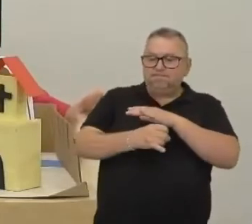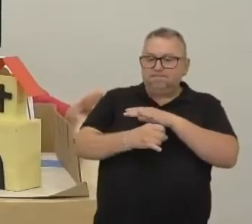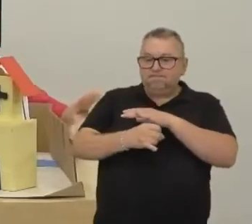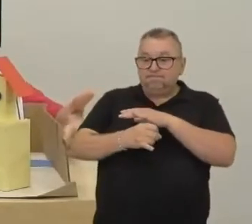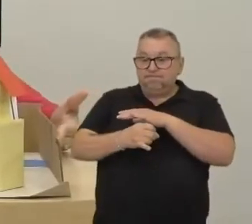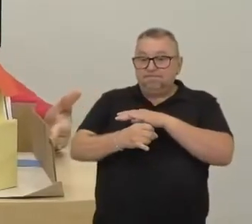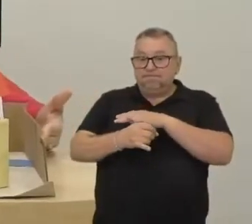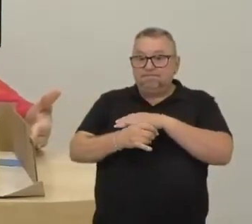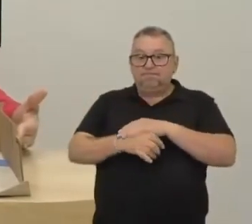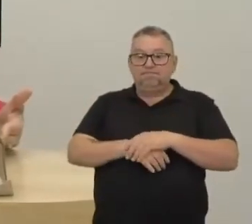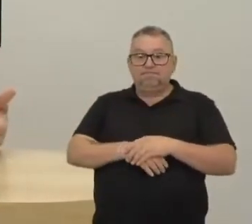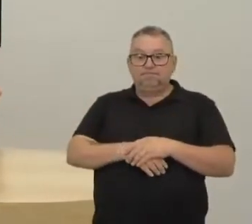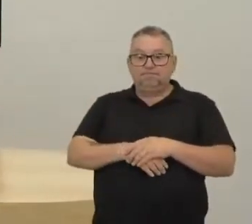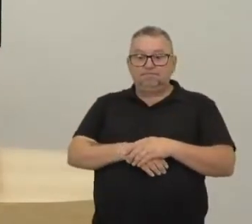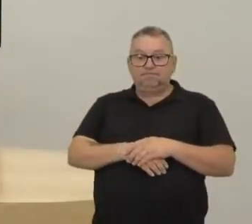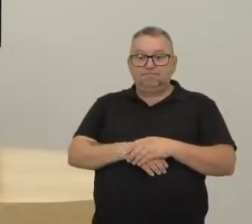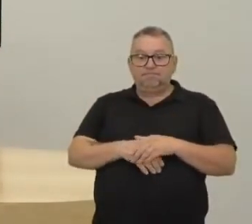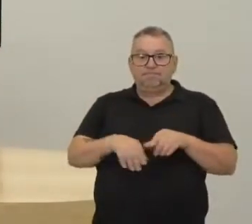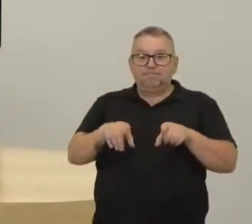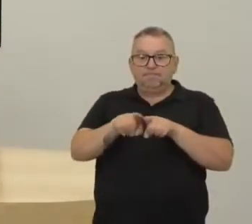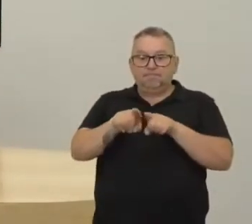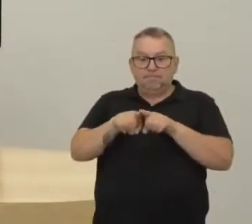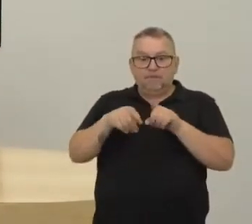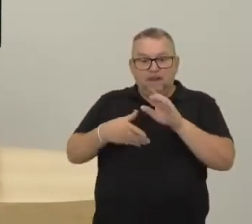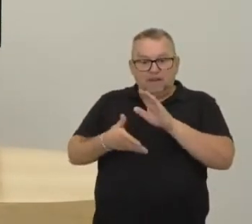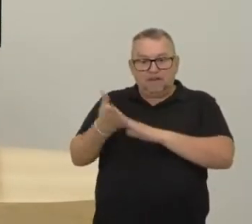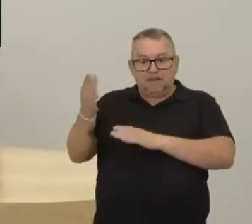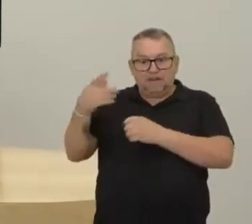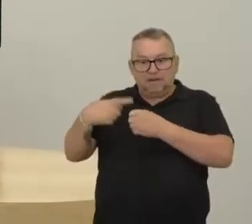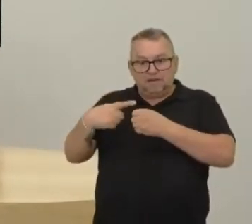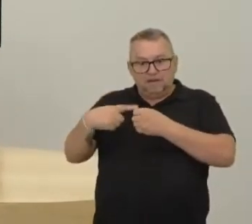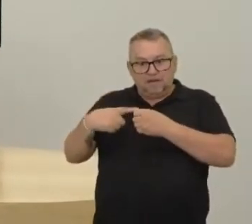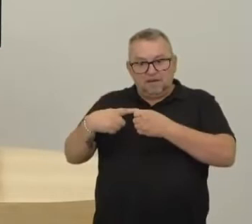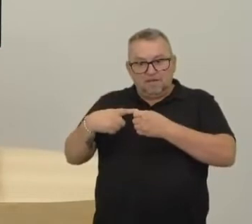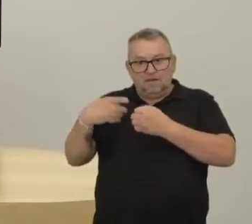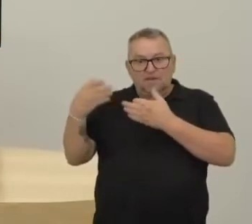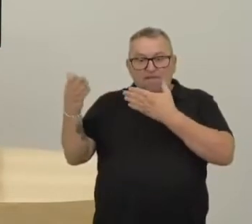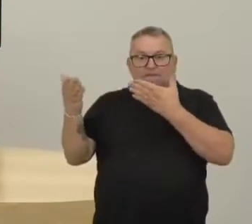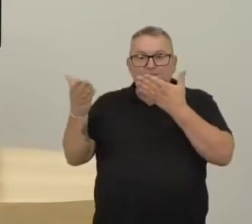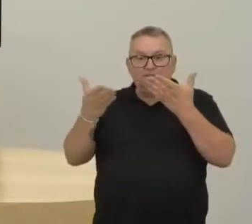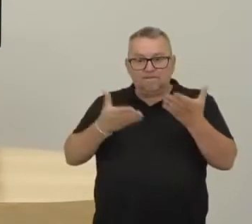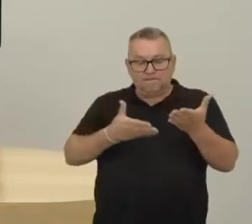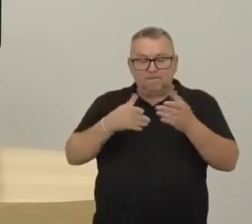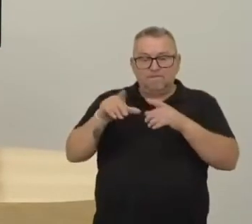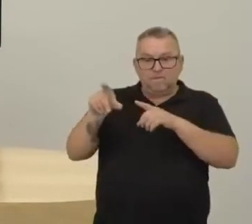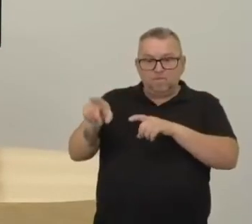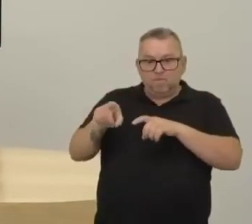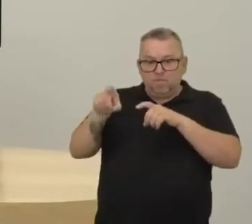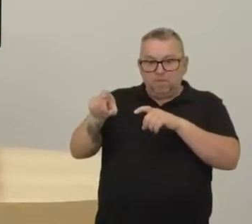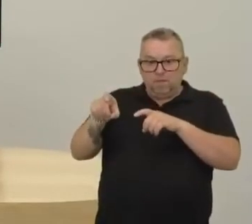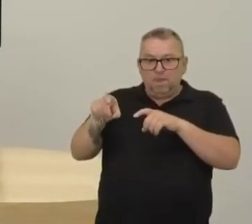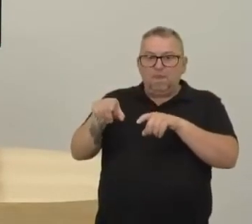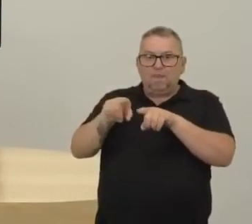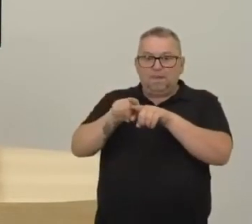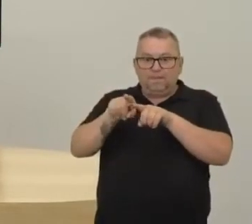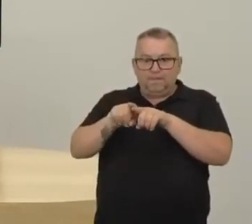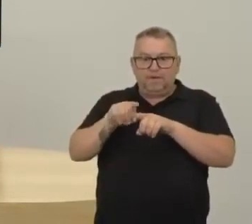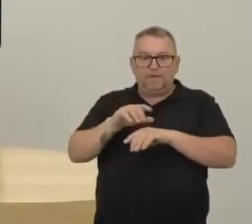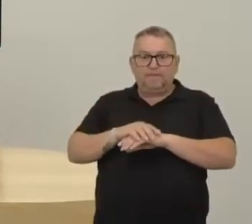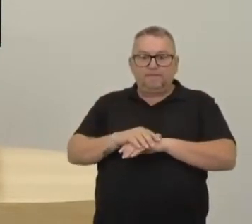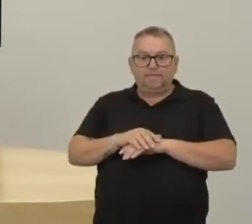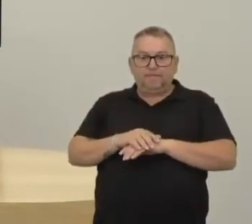eles também saem das cidades e vêm para o meio rural. Eles também vão para o